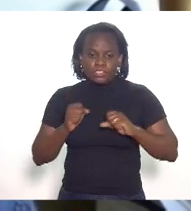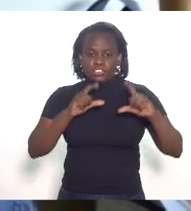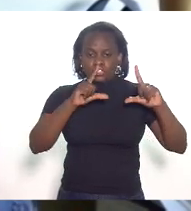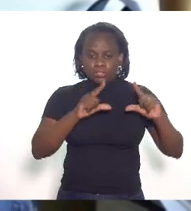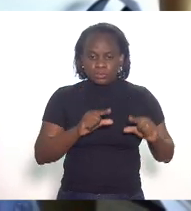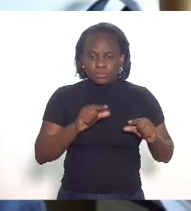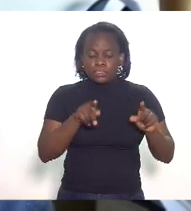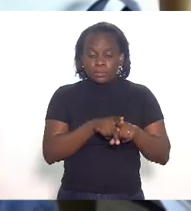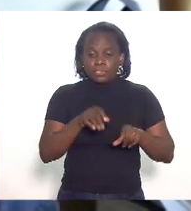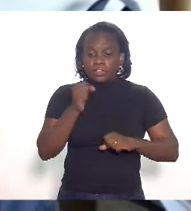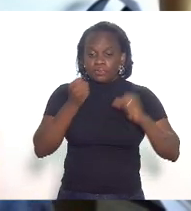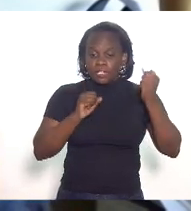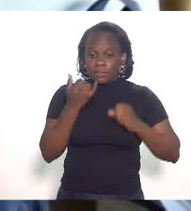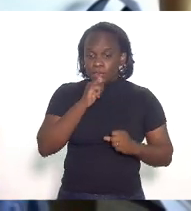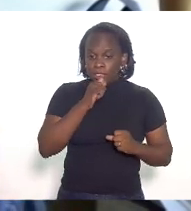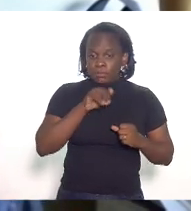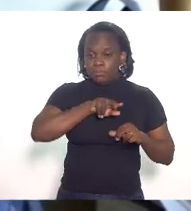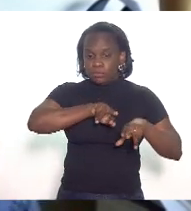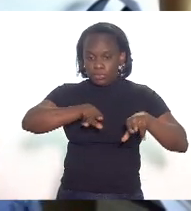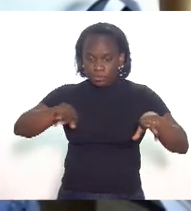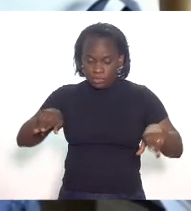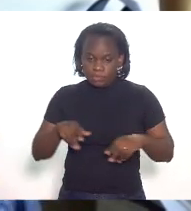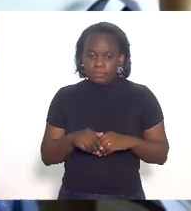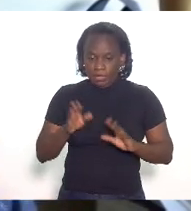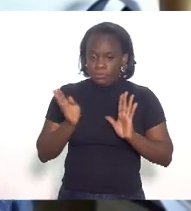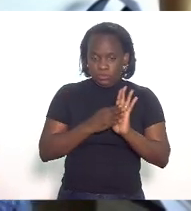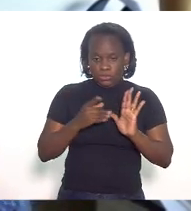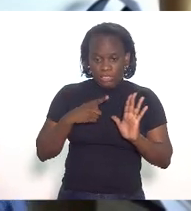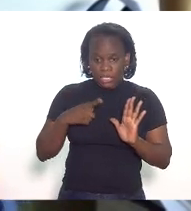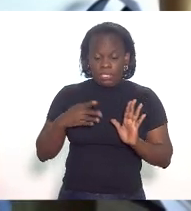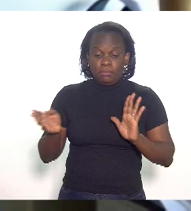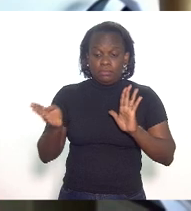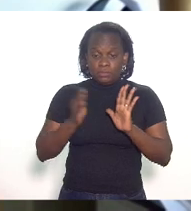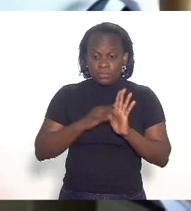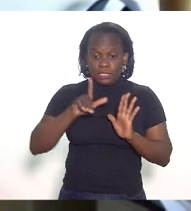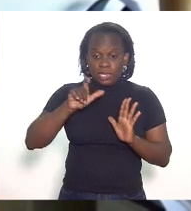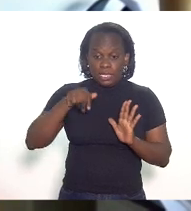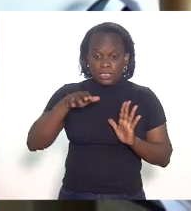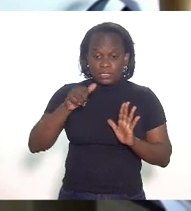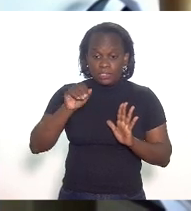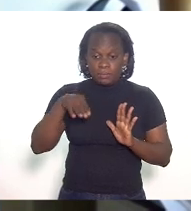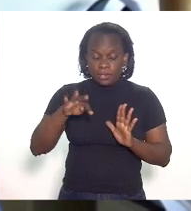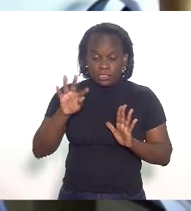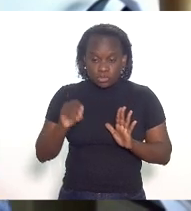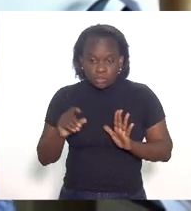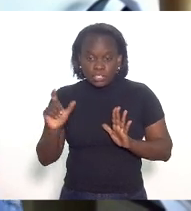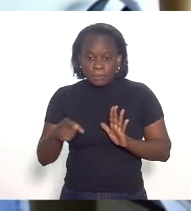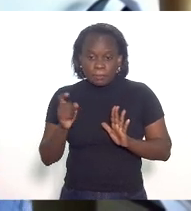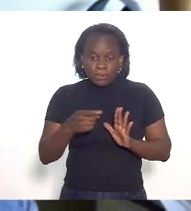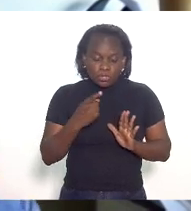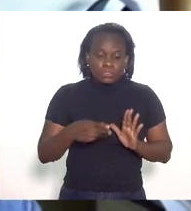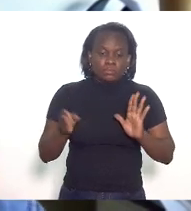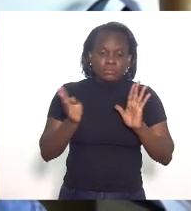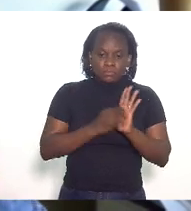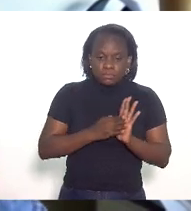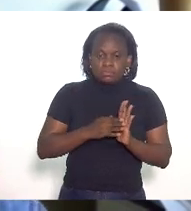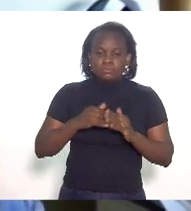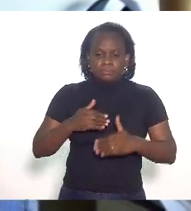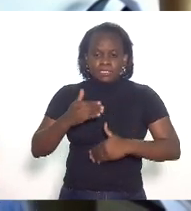geradora de energia elétrica por aí vai mas está escrito o lançamento imposto incidente nas